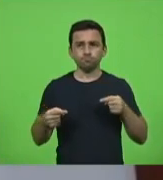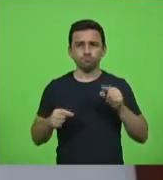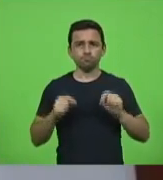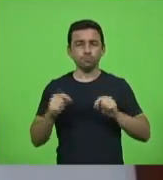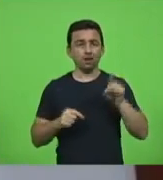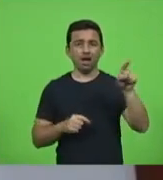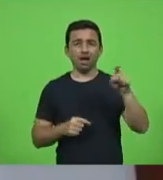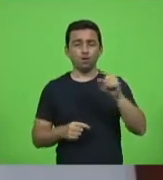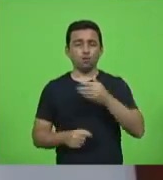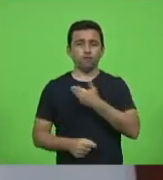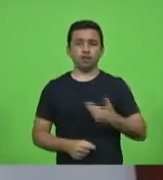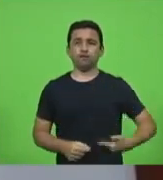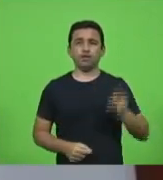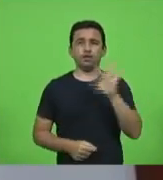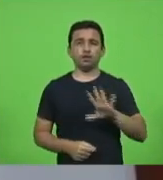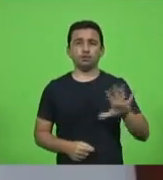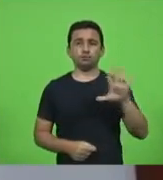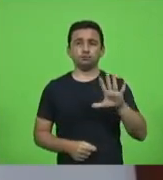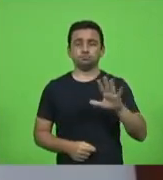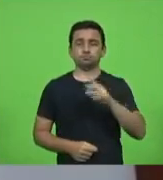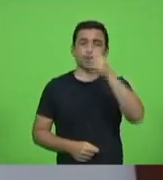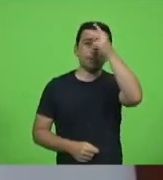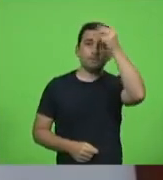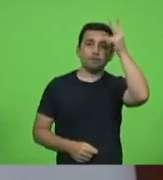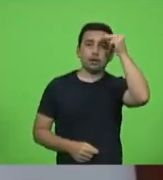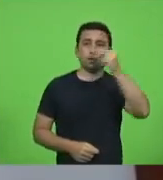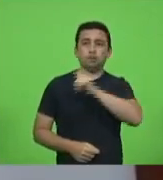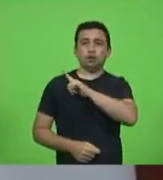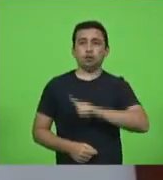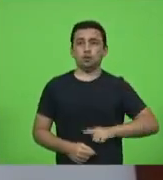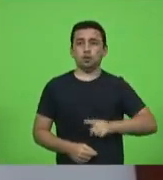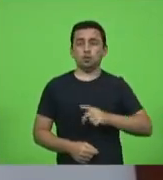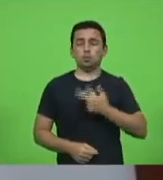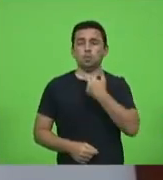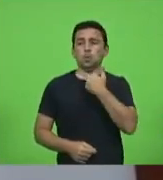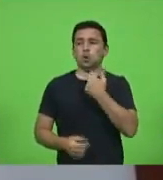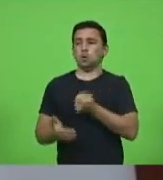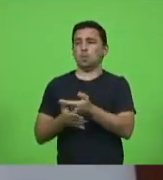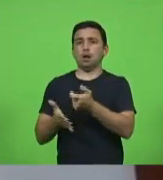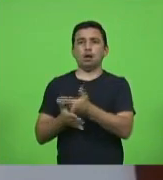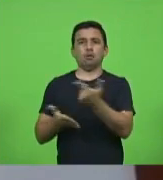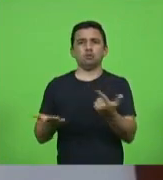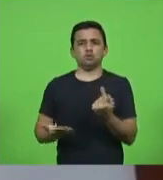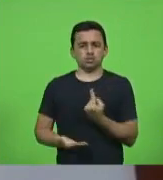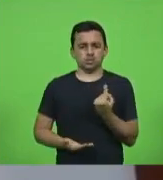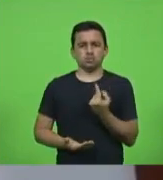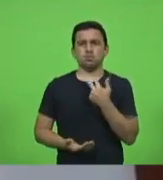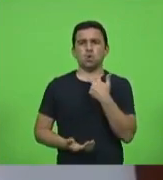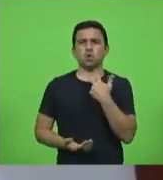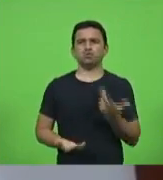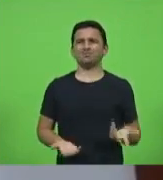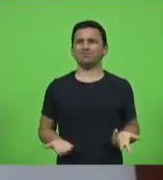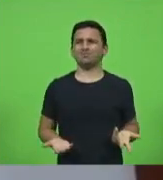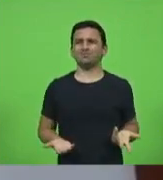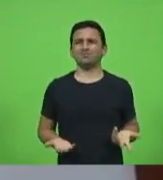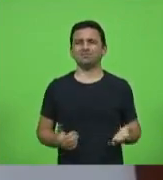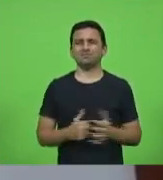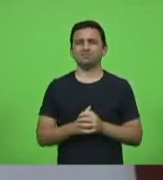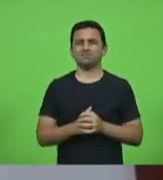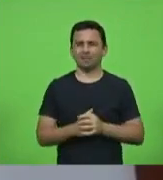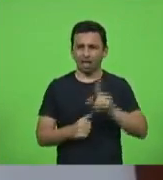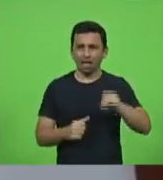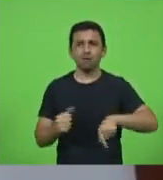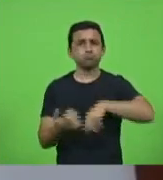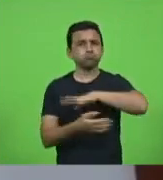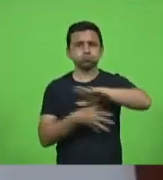que não pode, prefeito e governador, não pode comprar isolado. Ou seja, vai virar um caos